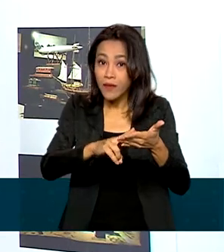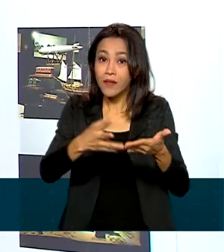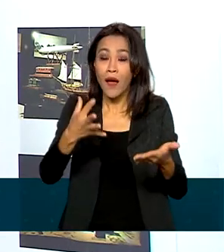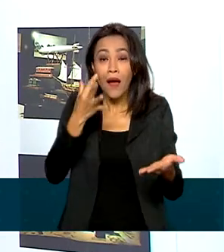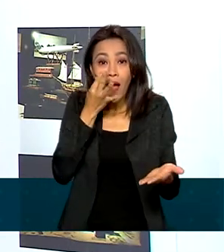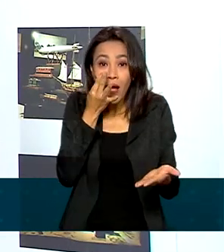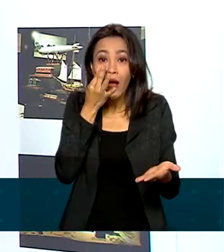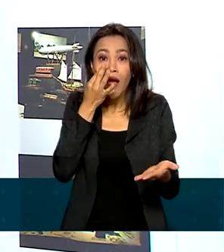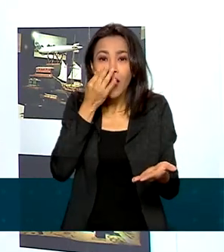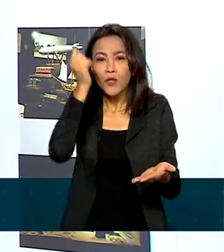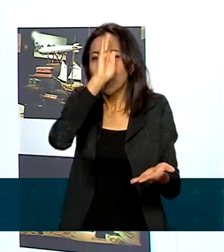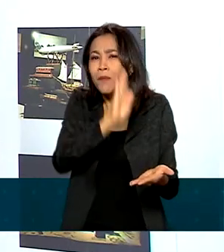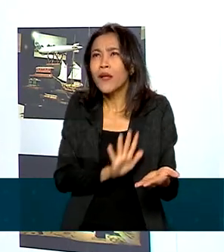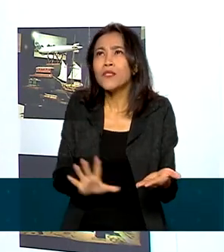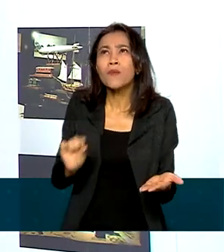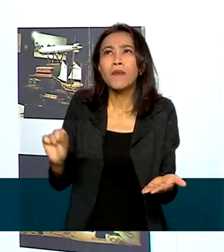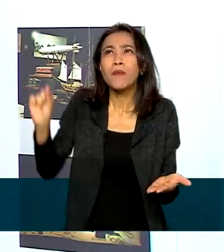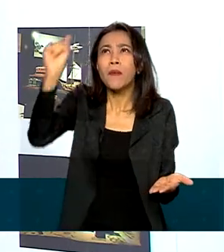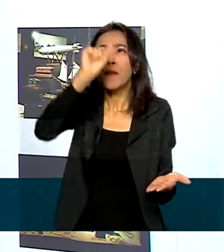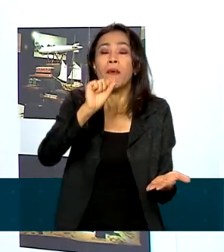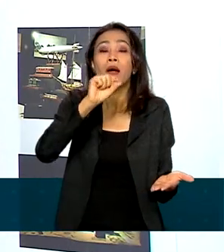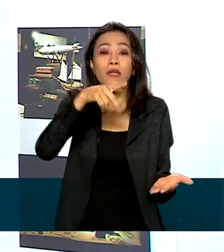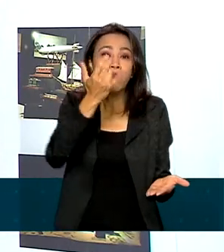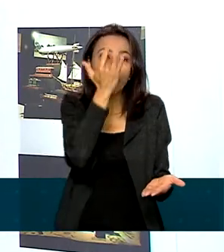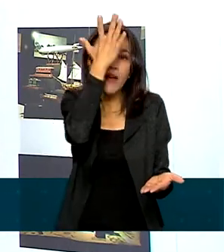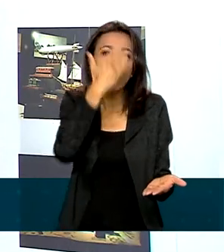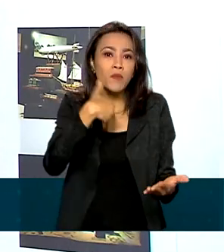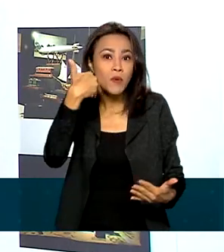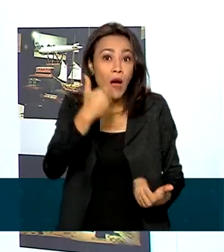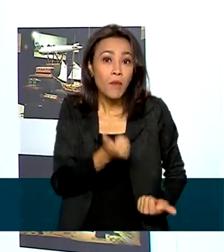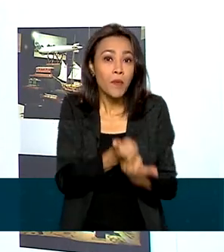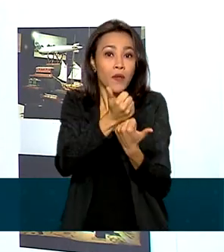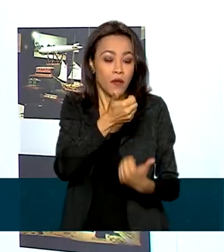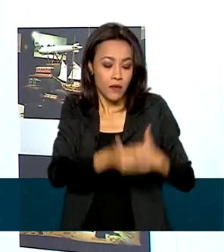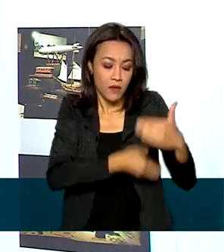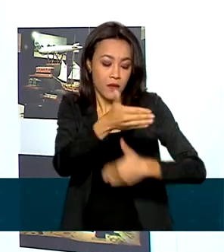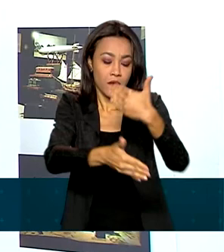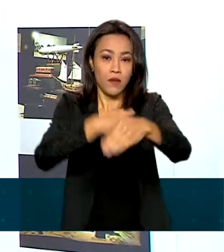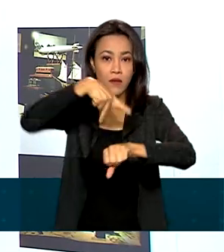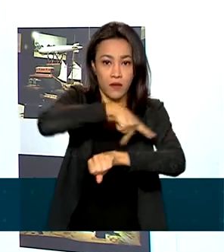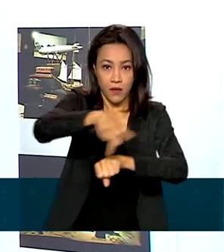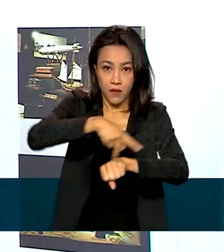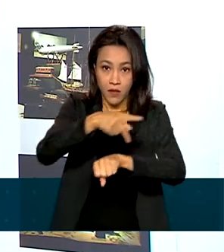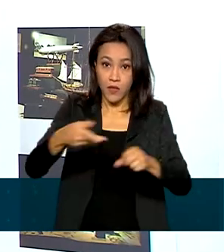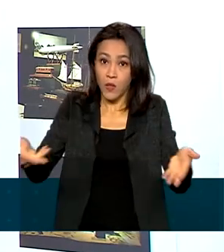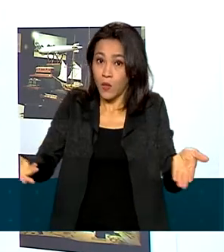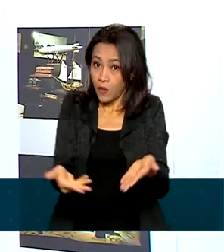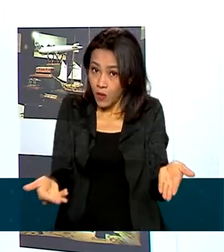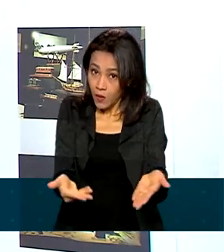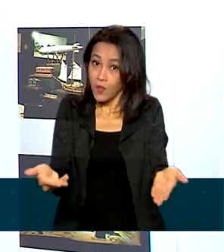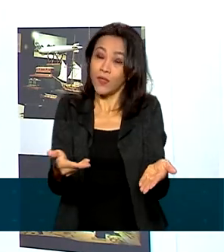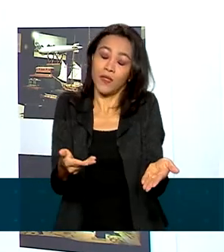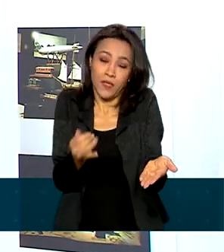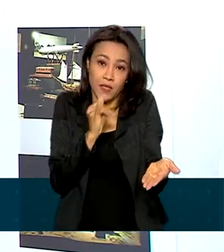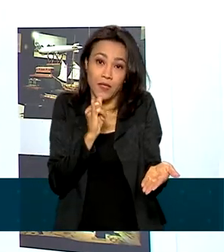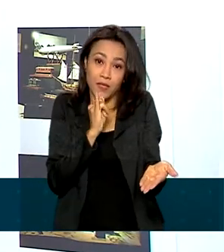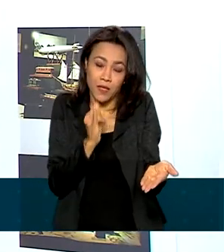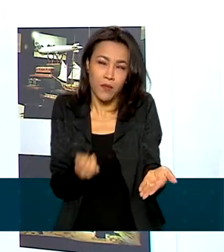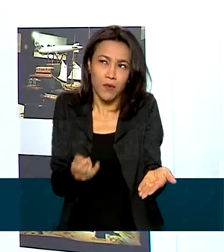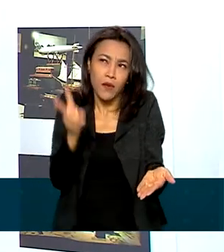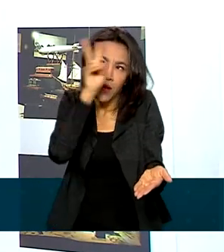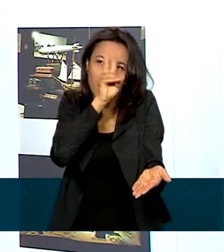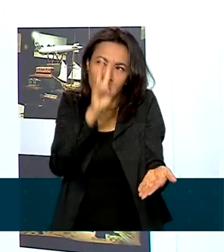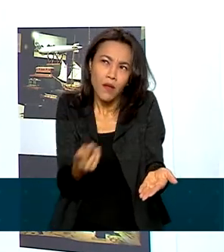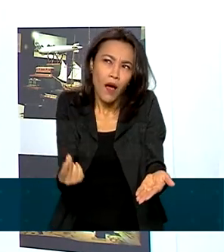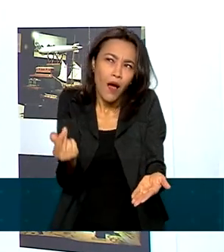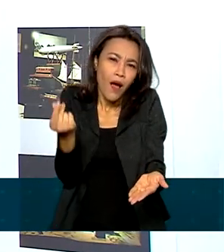muito o processo de desenvolvimento do país. Quando nós levamos hoje em dia, a exemplo dessa época, que é